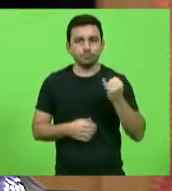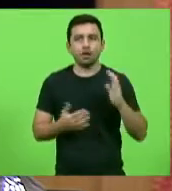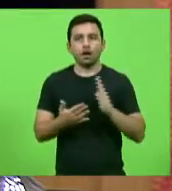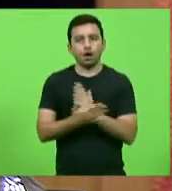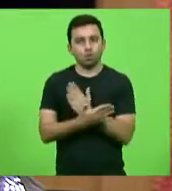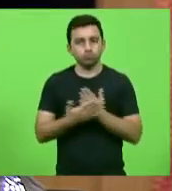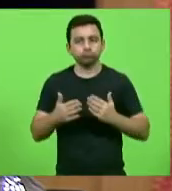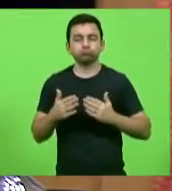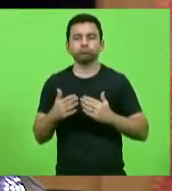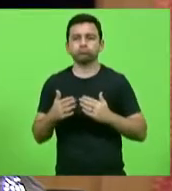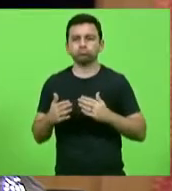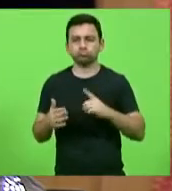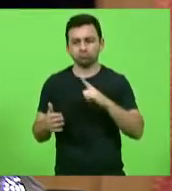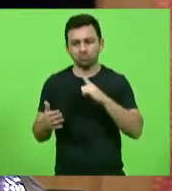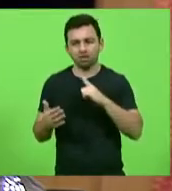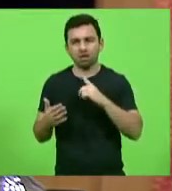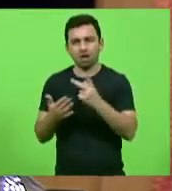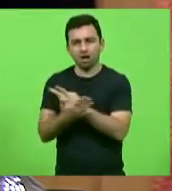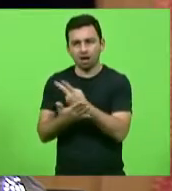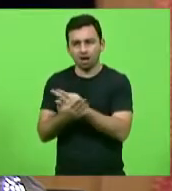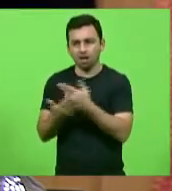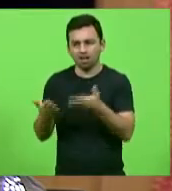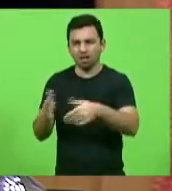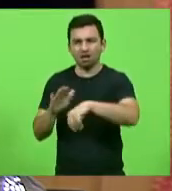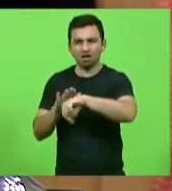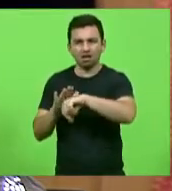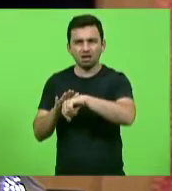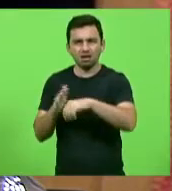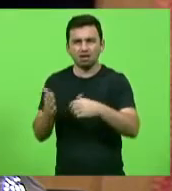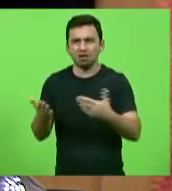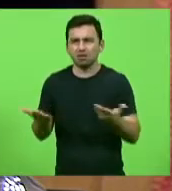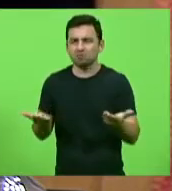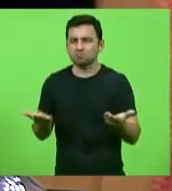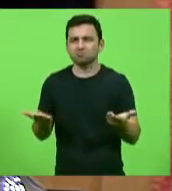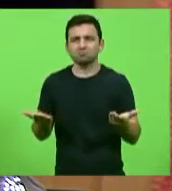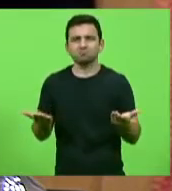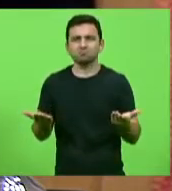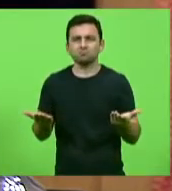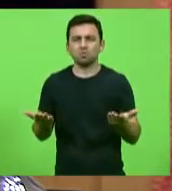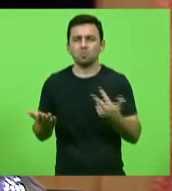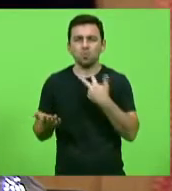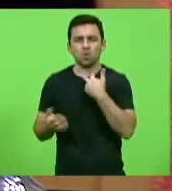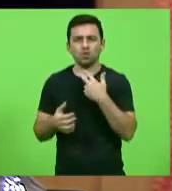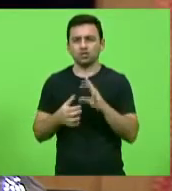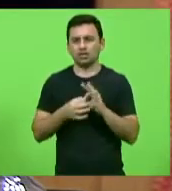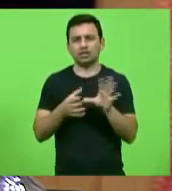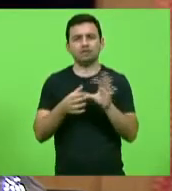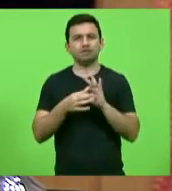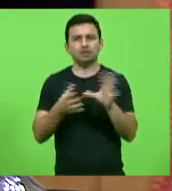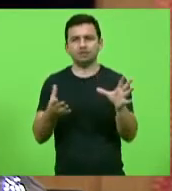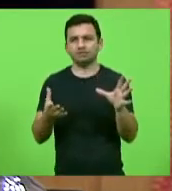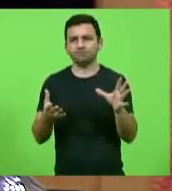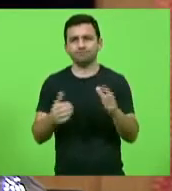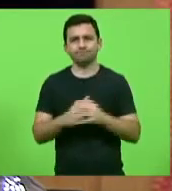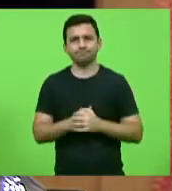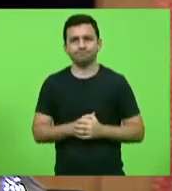crimes não têm que ter esses benefícios, essas liberações que, infelizmente, têm acontecido.